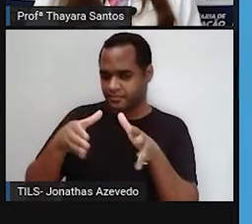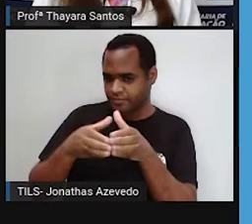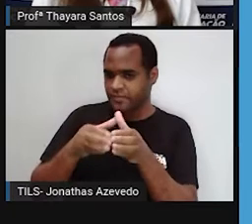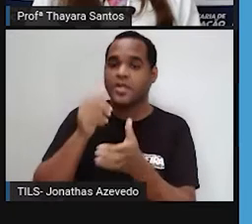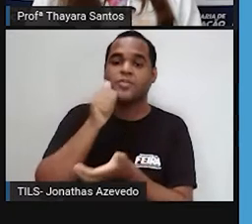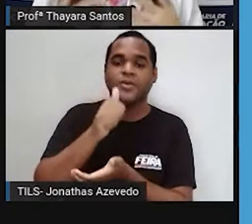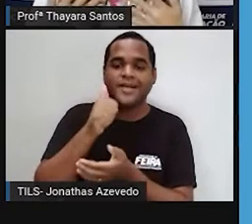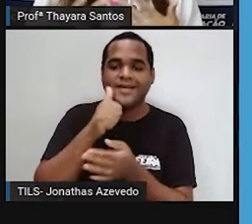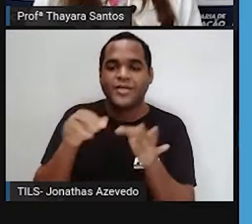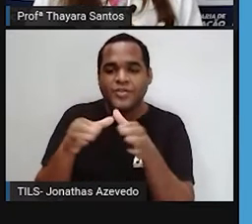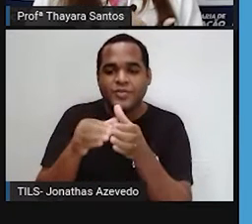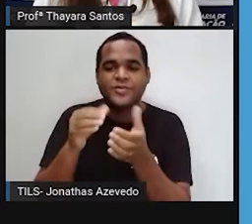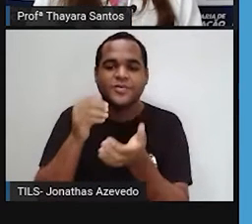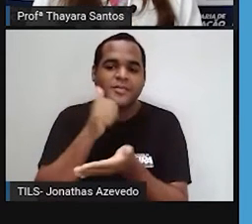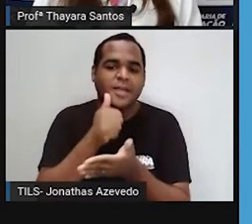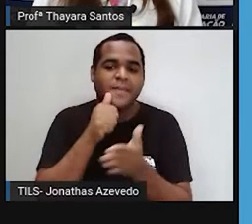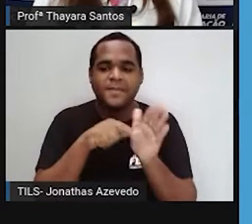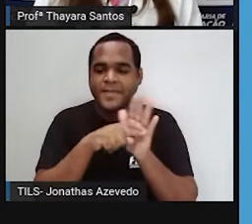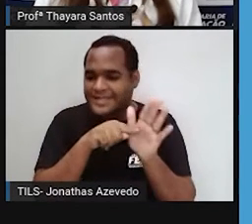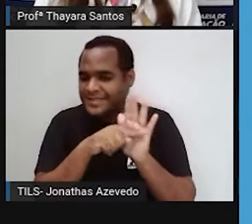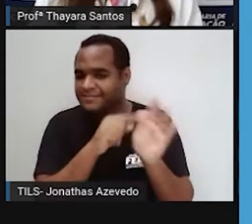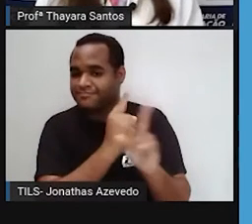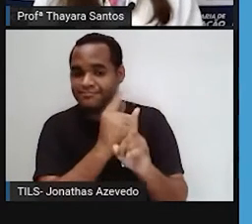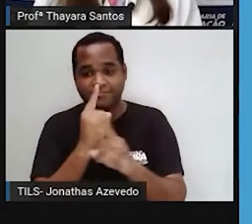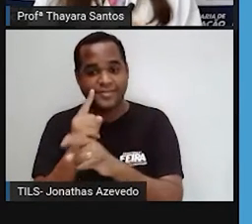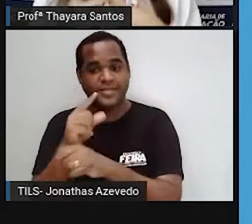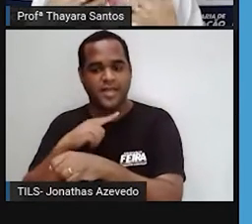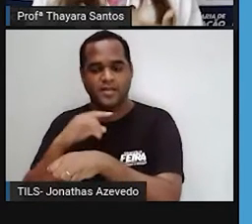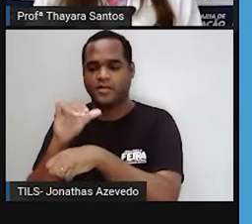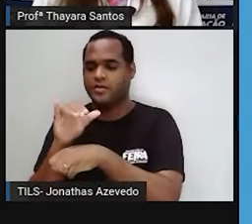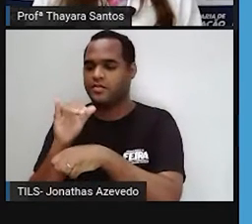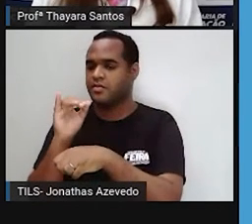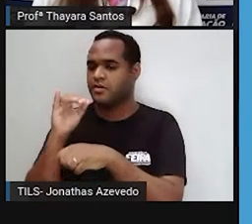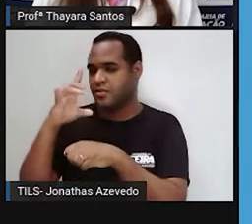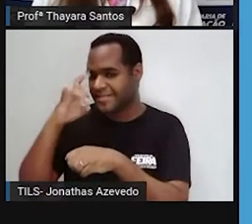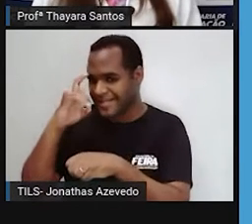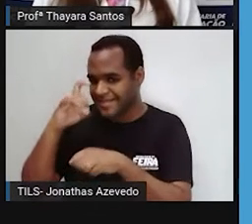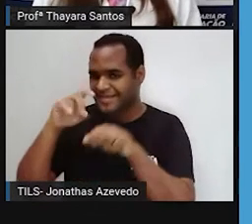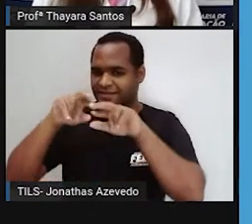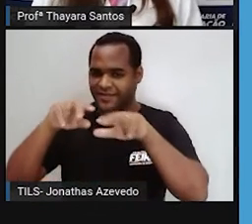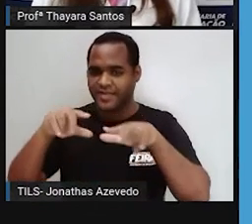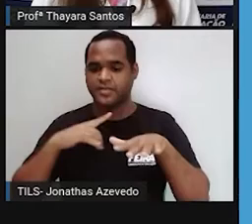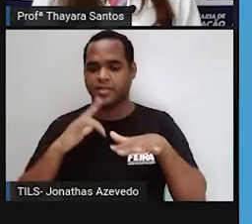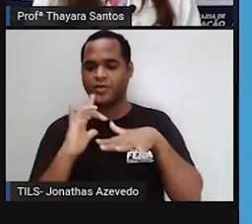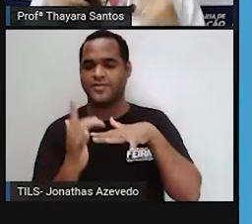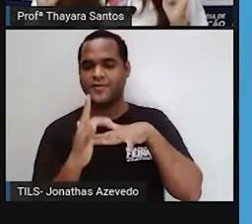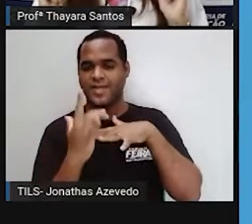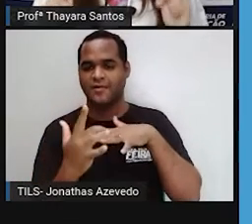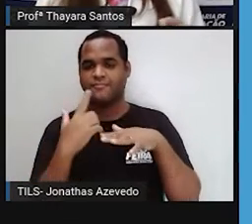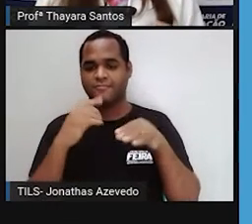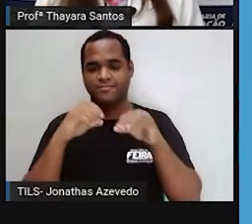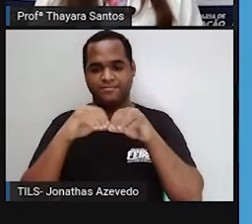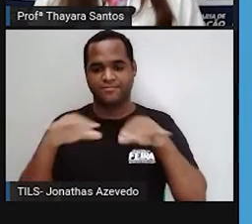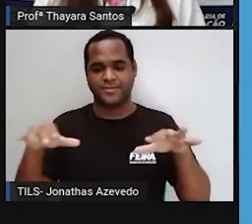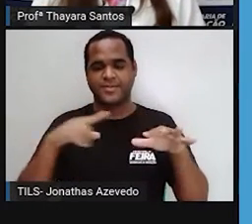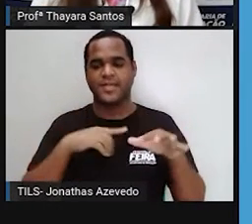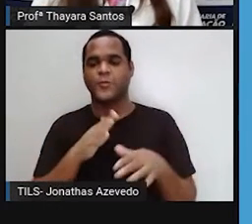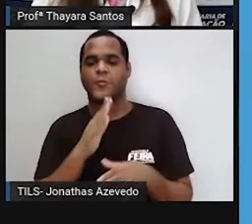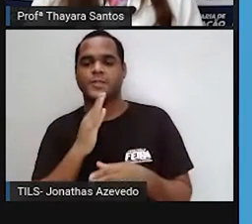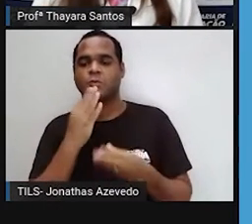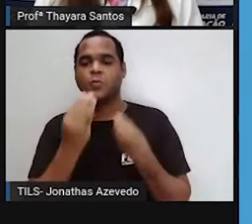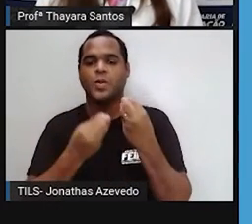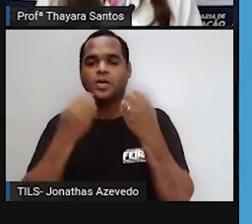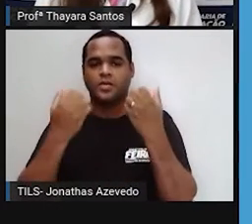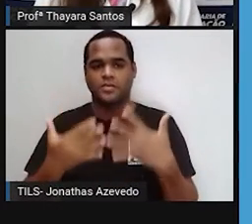mulheres na ciência e tem um canal também nas redes sociais, onde ela compartilha todo esse conhecimento que ela tem. Então, vamos conversar agora um